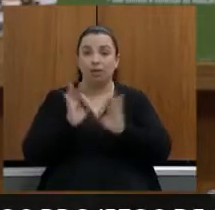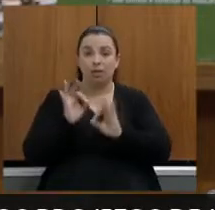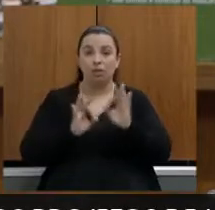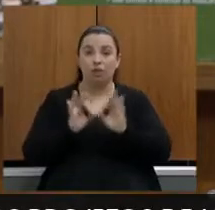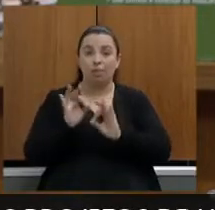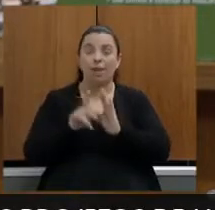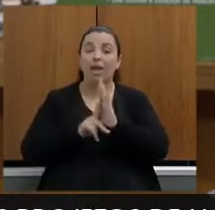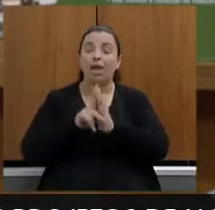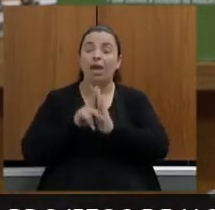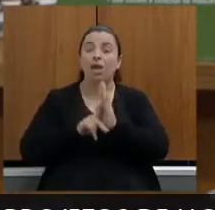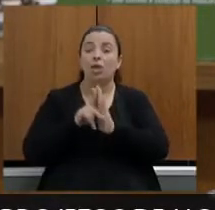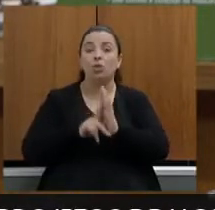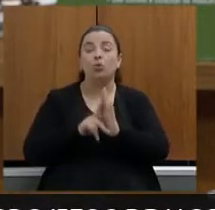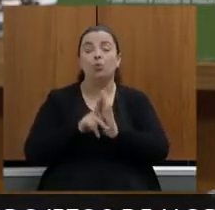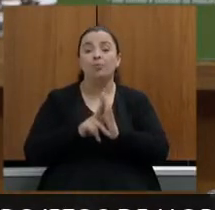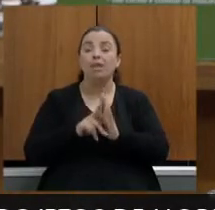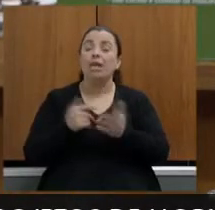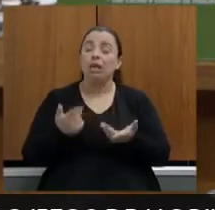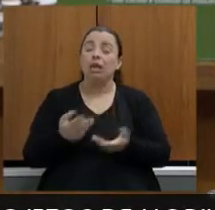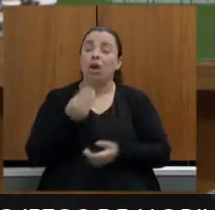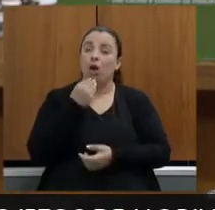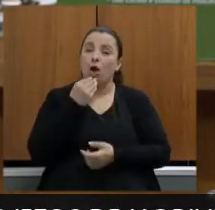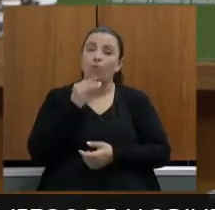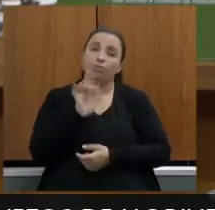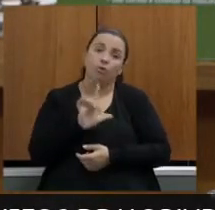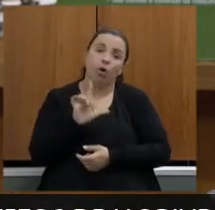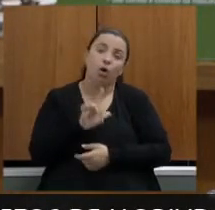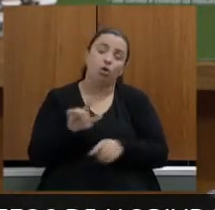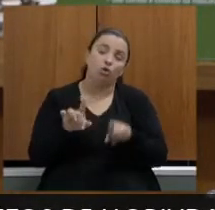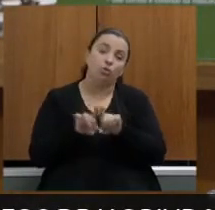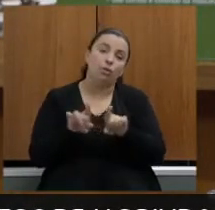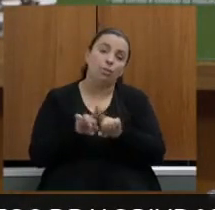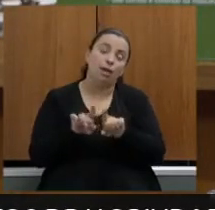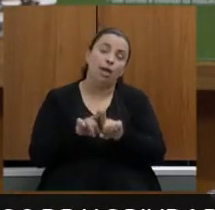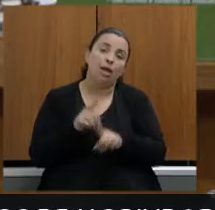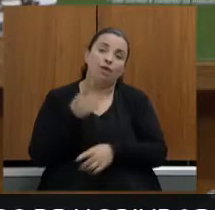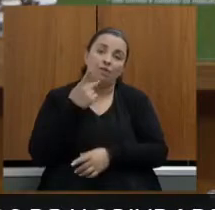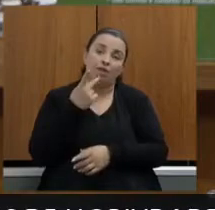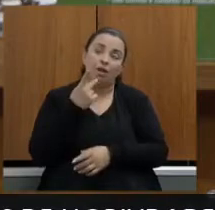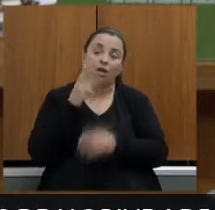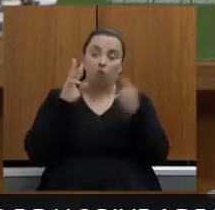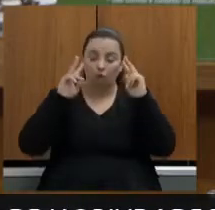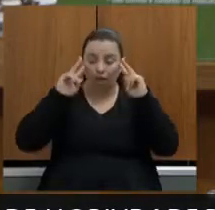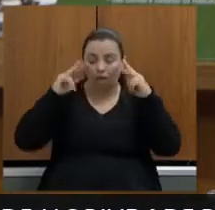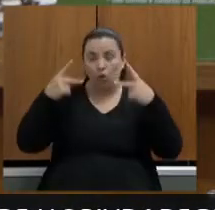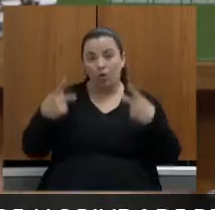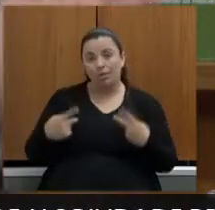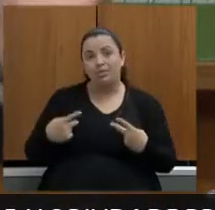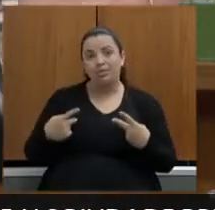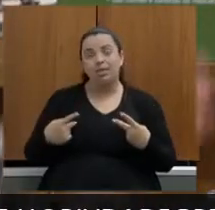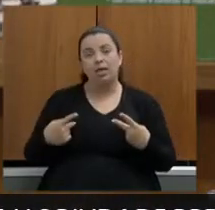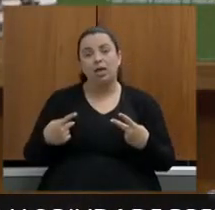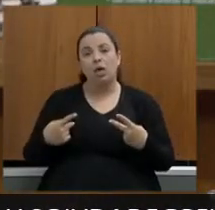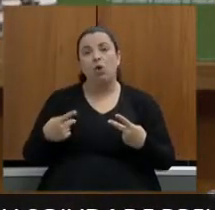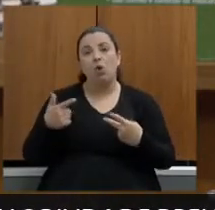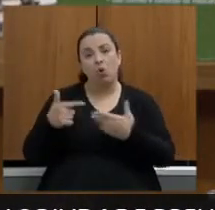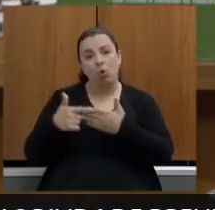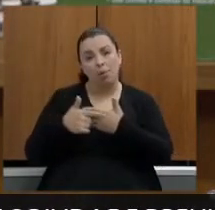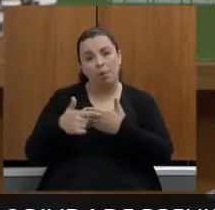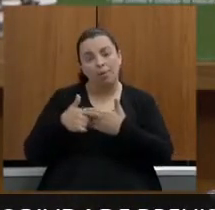também fazendo aqui uma também um reconhecimento ao papel do secretário